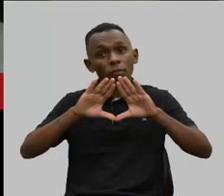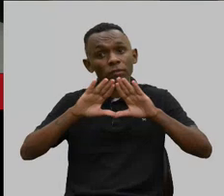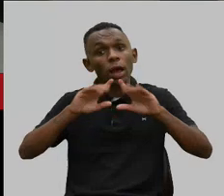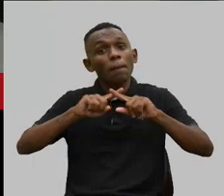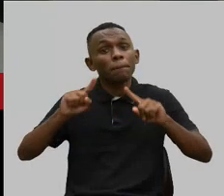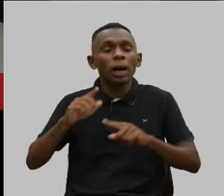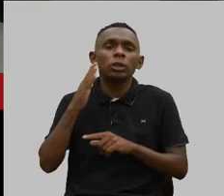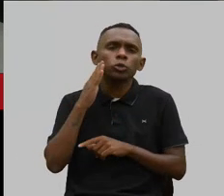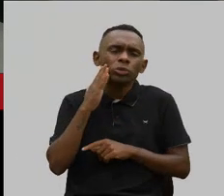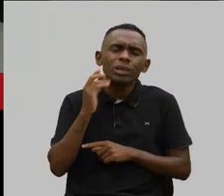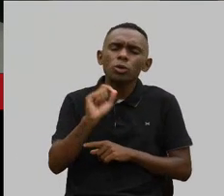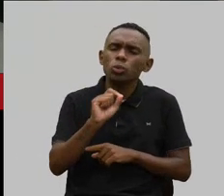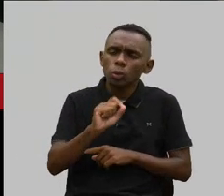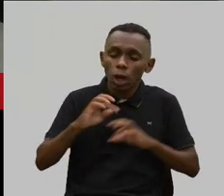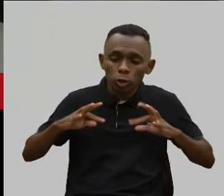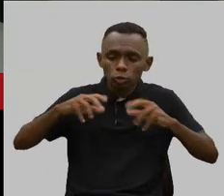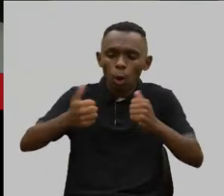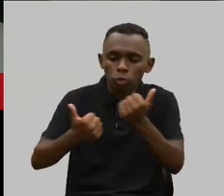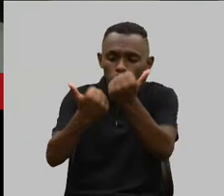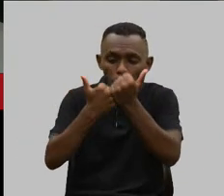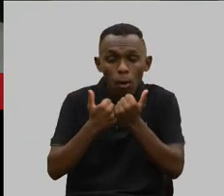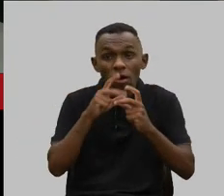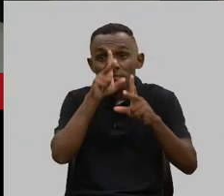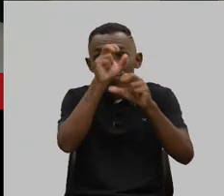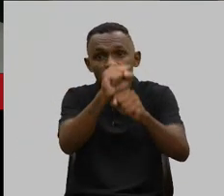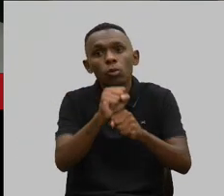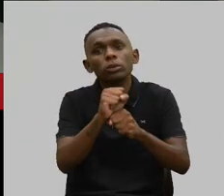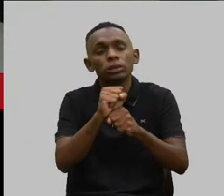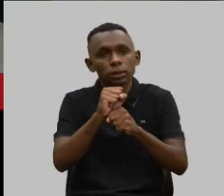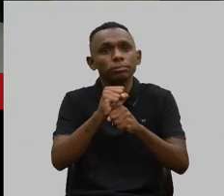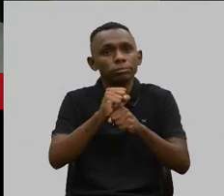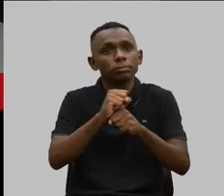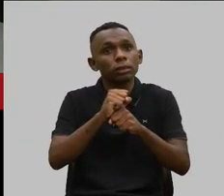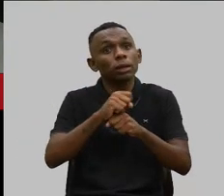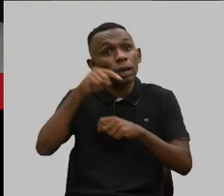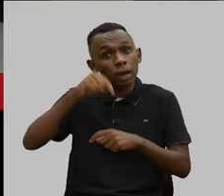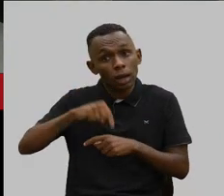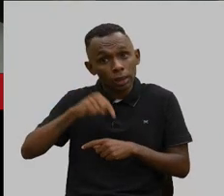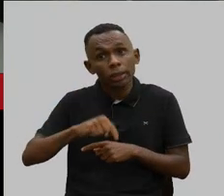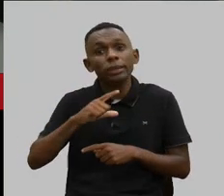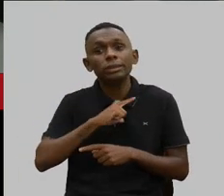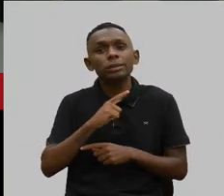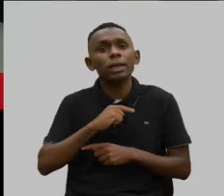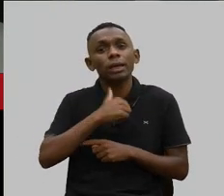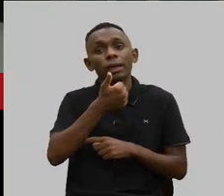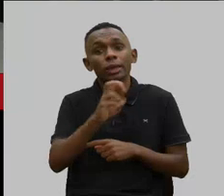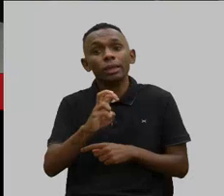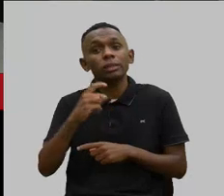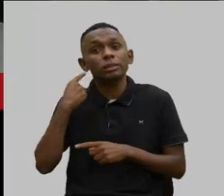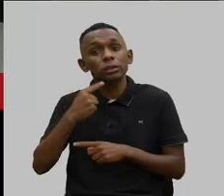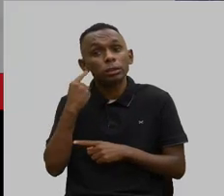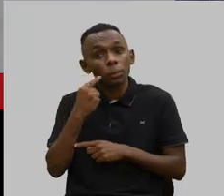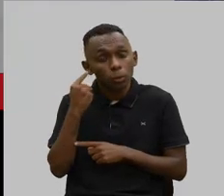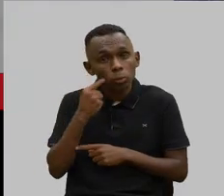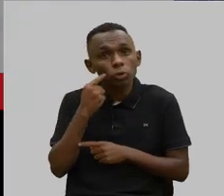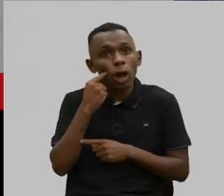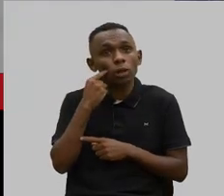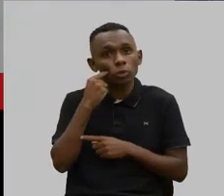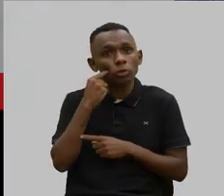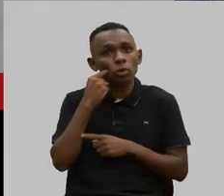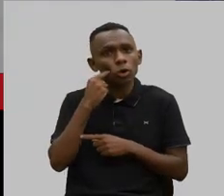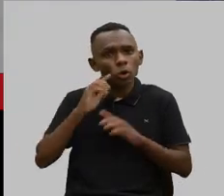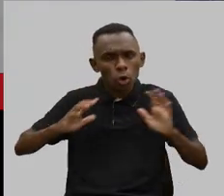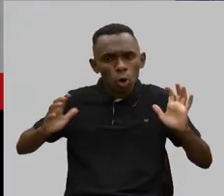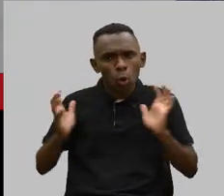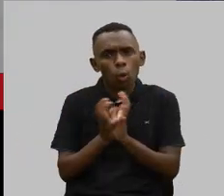sei que a força junto com os outros parlamentares que essa casa é muito sensível e aqui nós temos 15 parlamentares o qual juntas